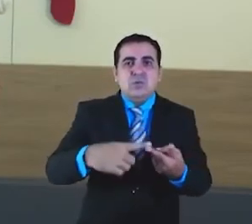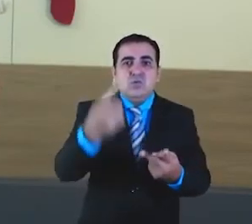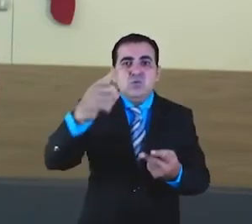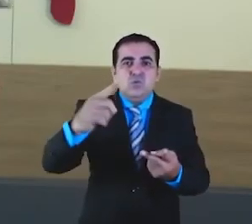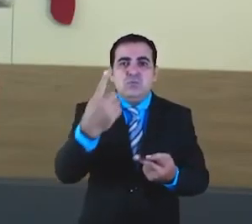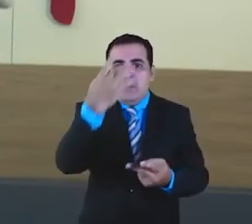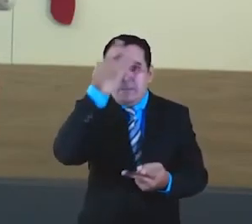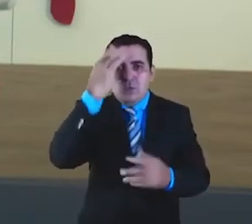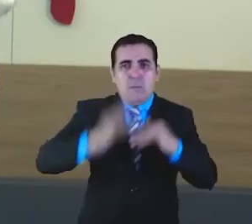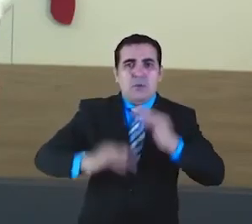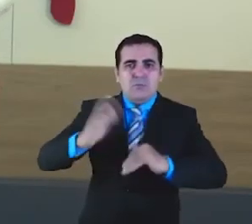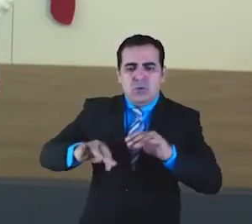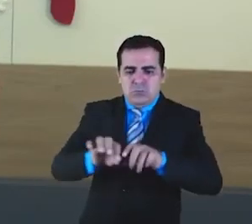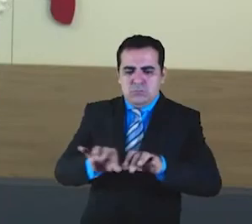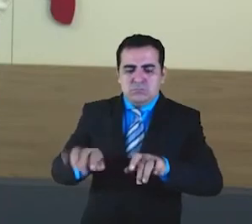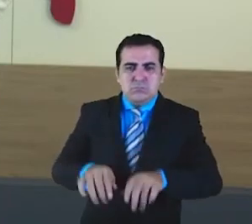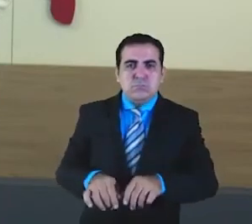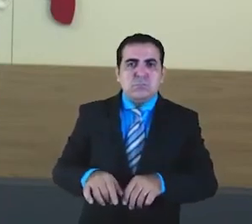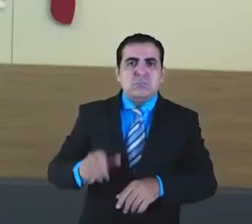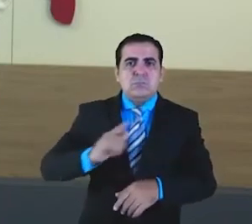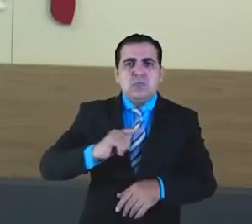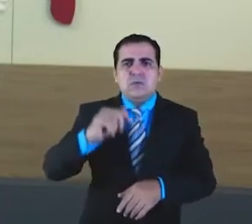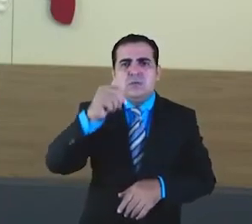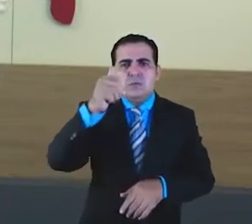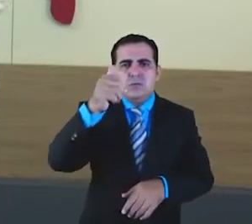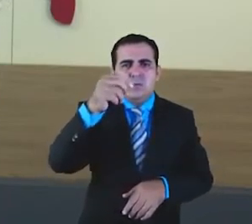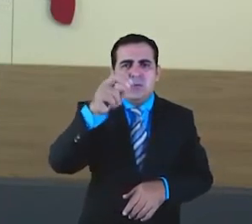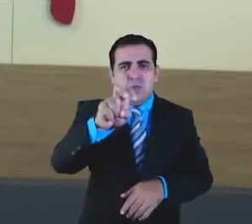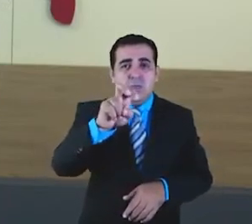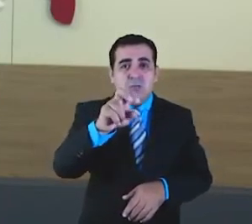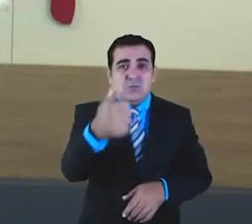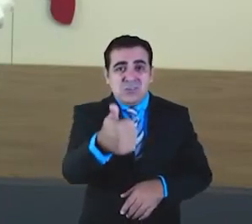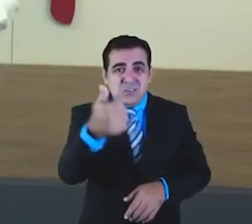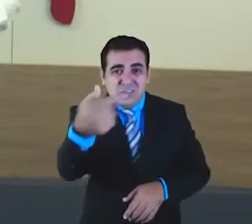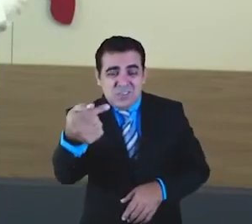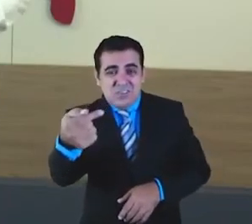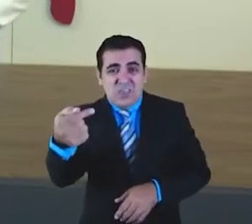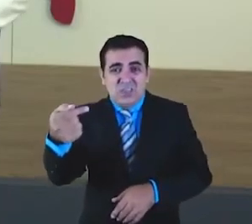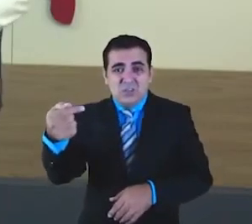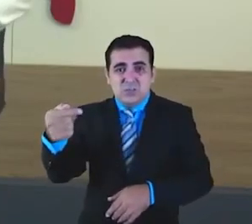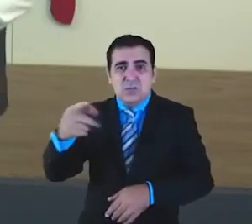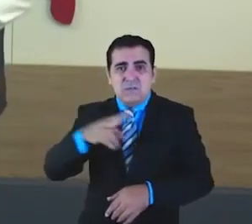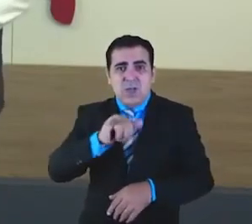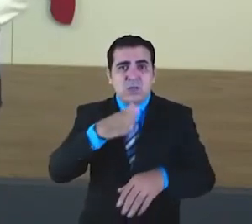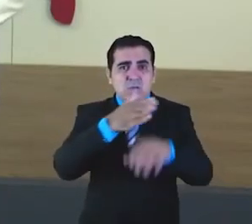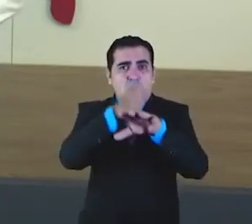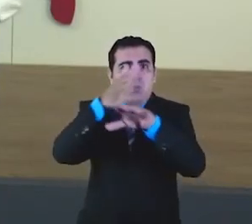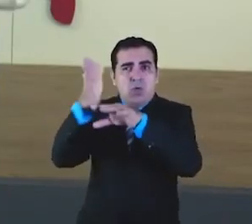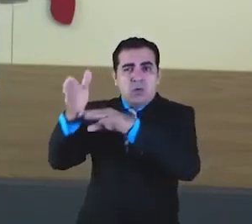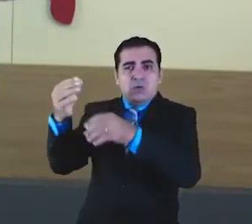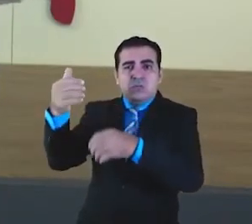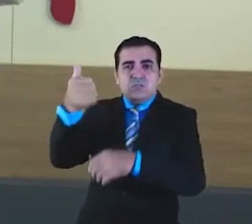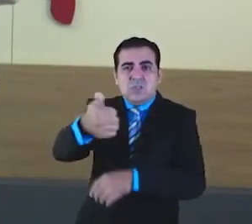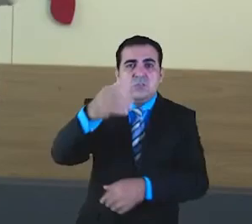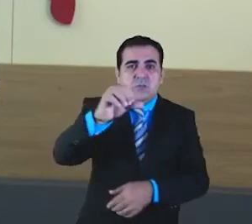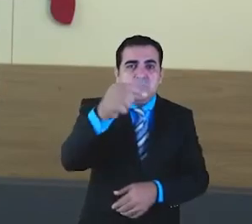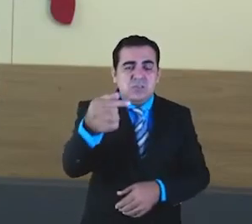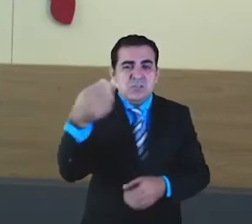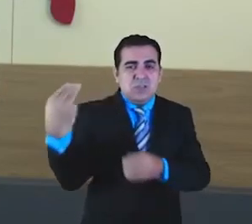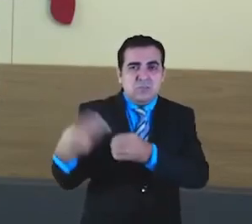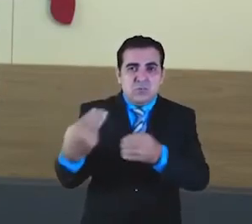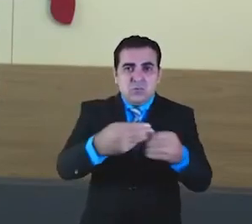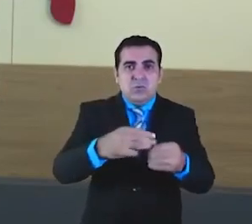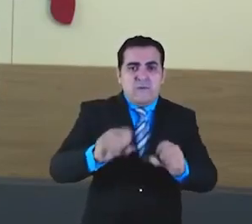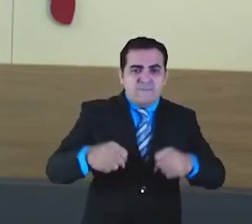habitantes. São 537 profissionais que vão para 191 municípios. Força